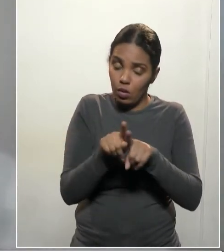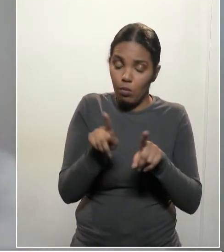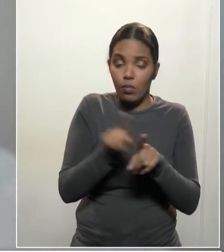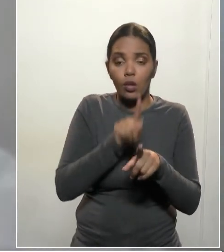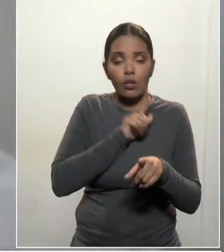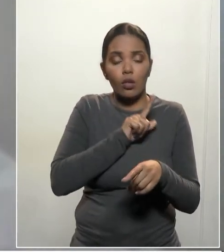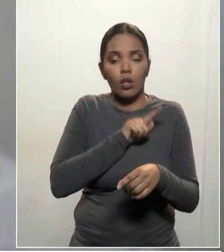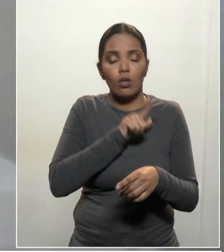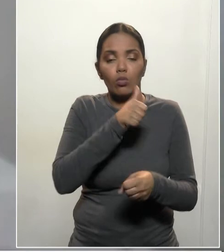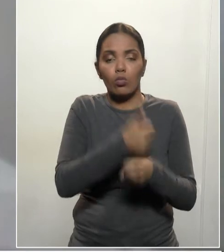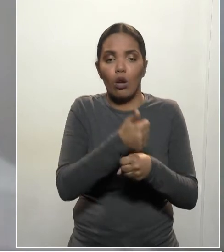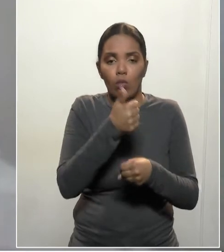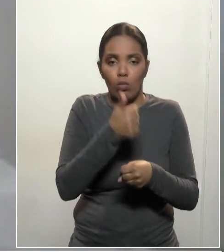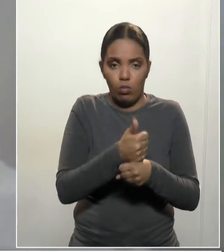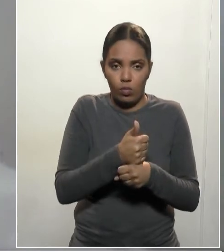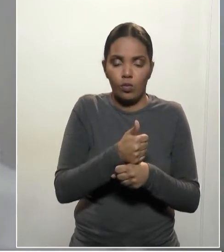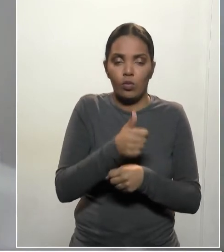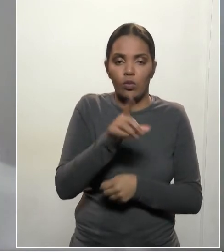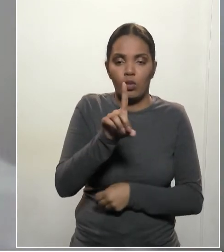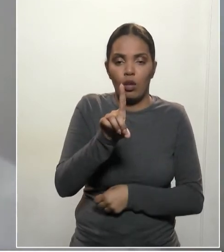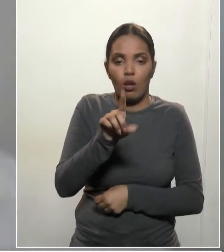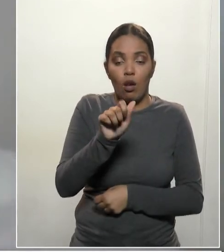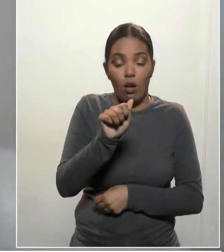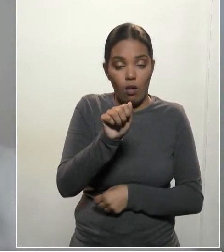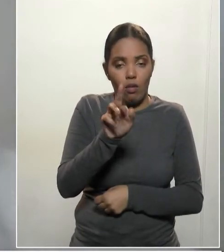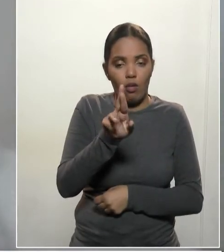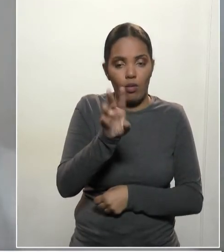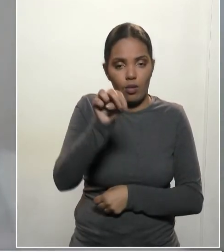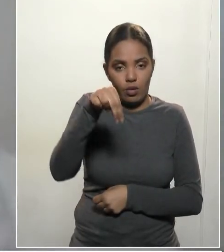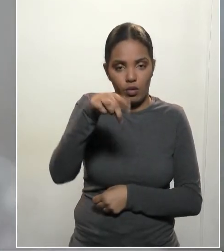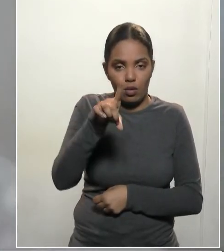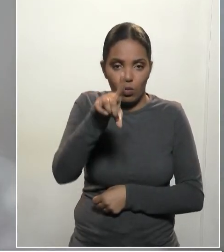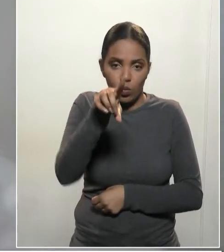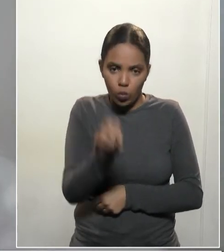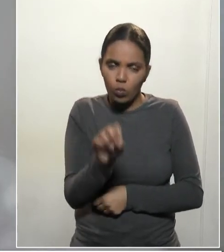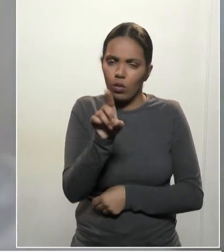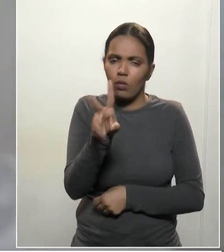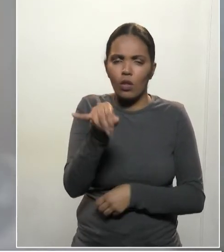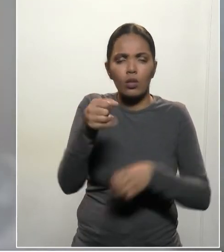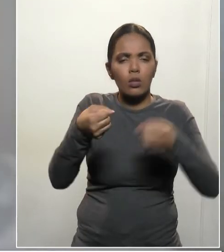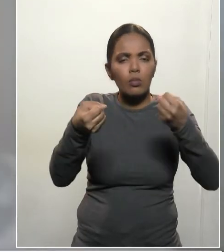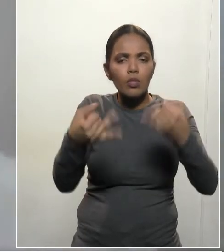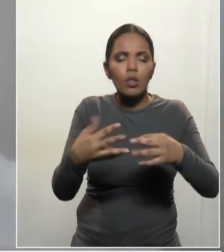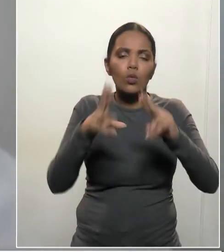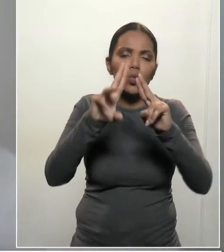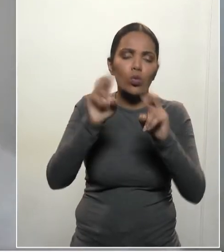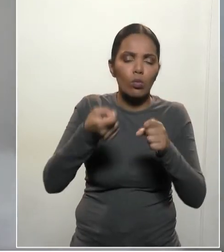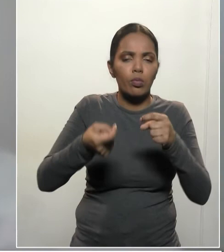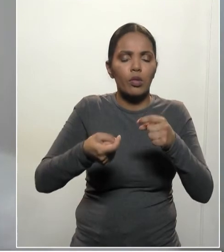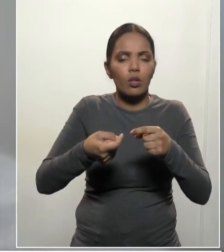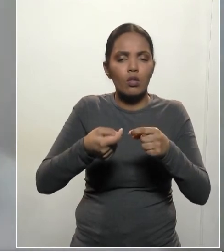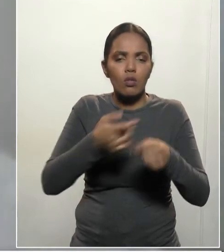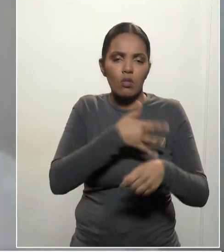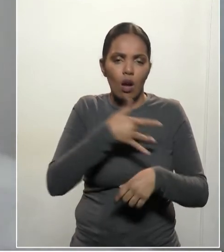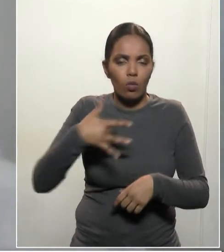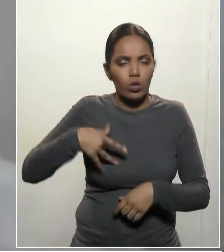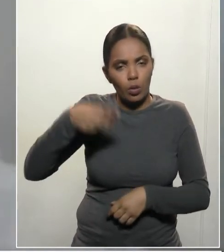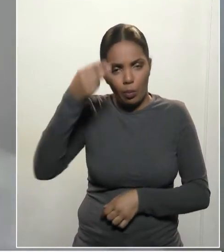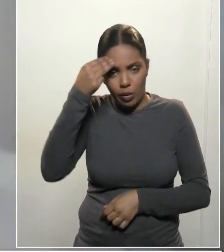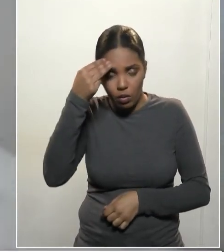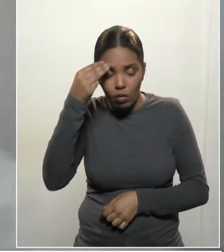Botelho, que é um hospital público que discute as questões da saúde mental, muito qualificado.